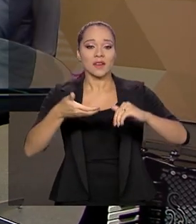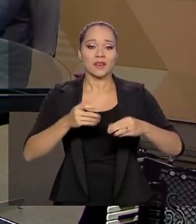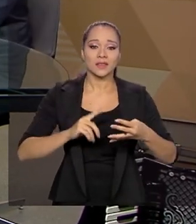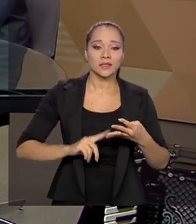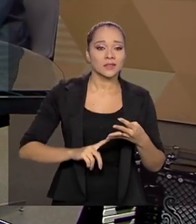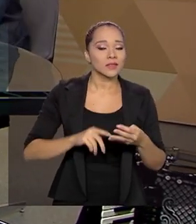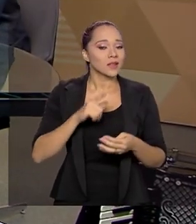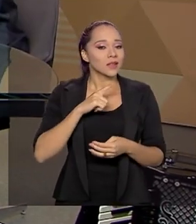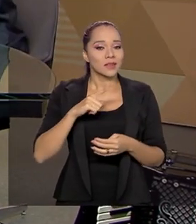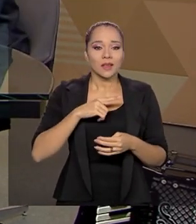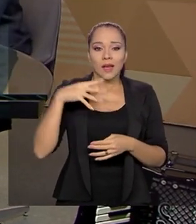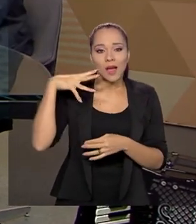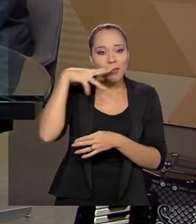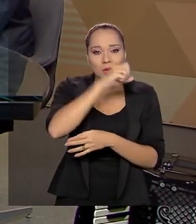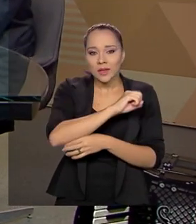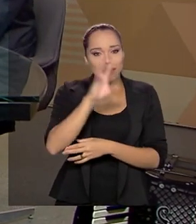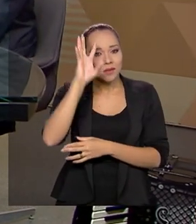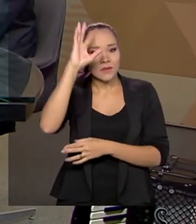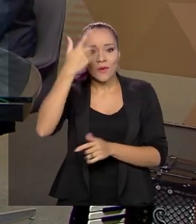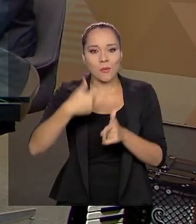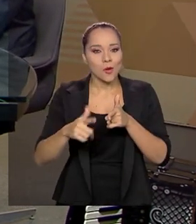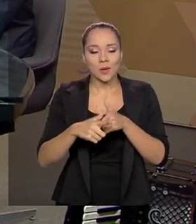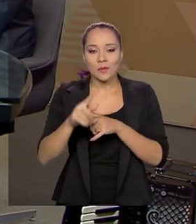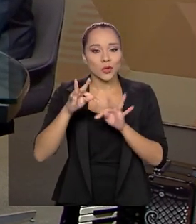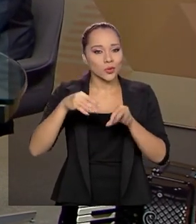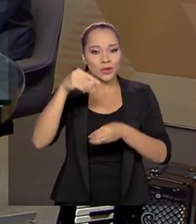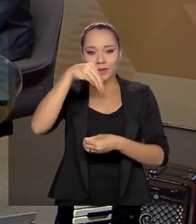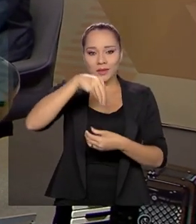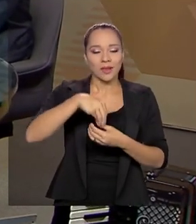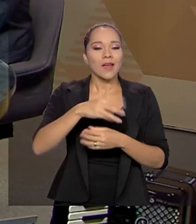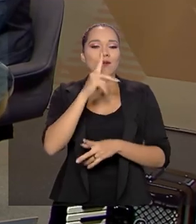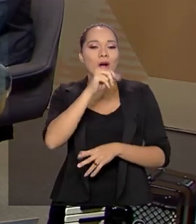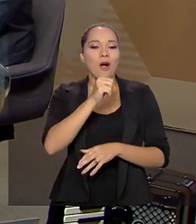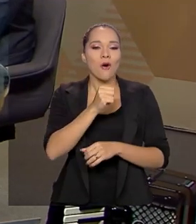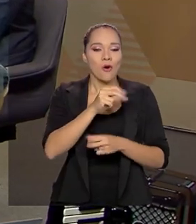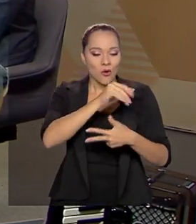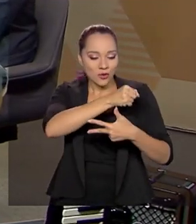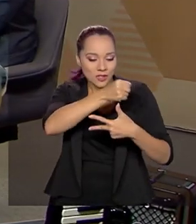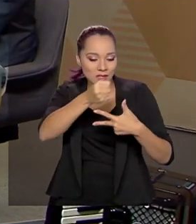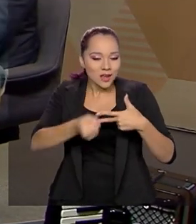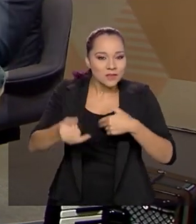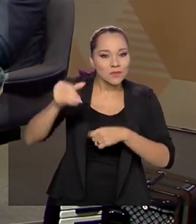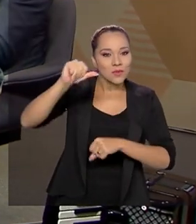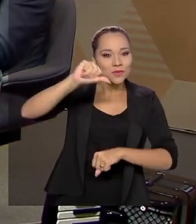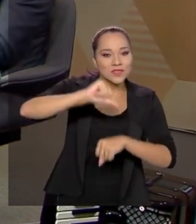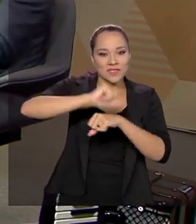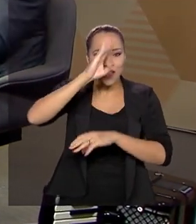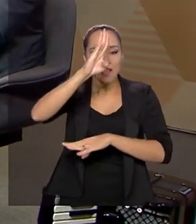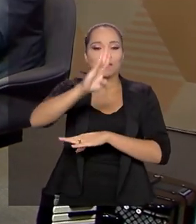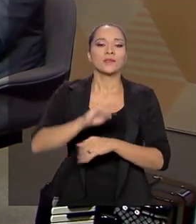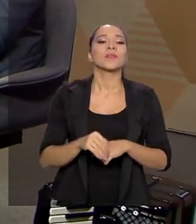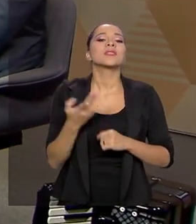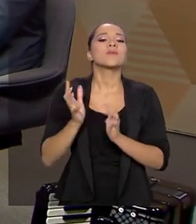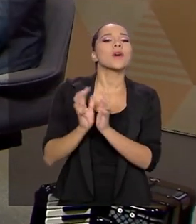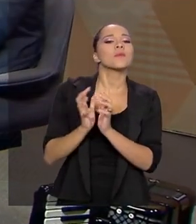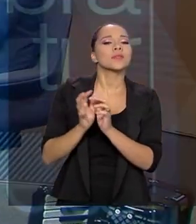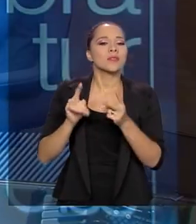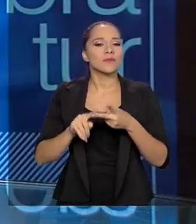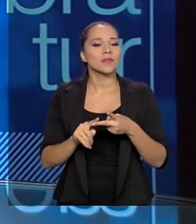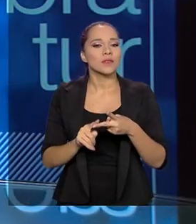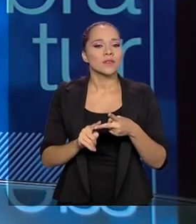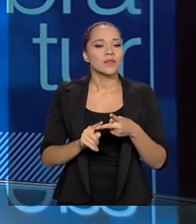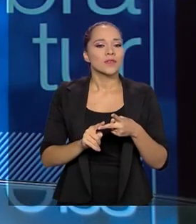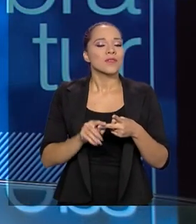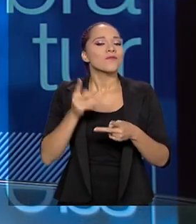a rapidez de se resolver as coisas em Brasília. O centro do poder do país. E se for para Recife? E se for para Fortaleza? Então,